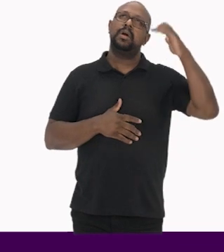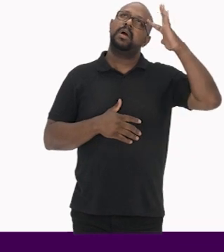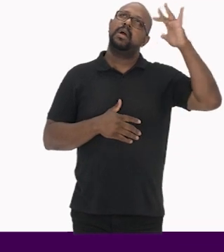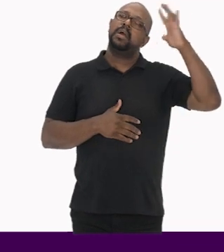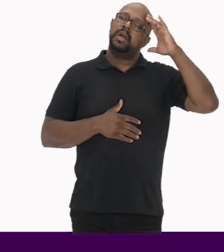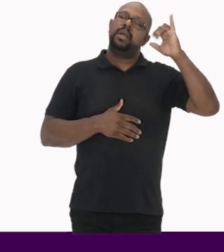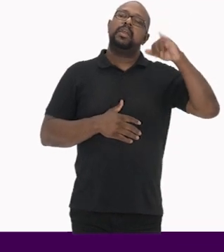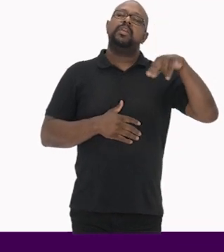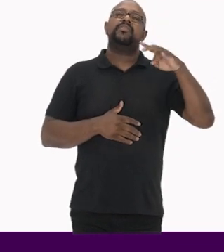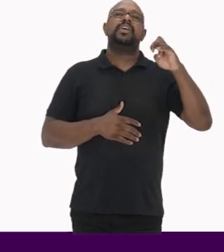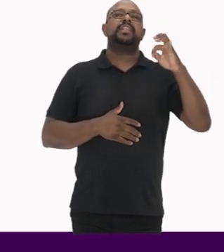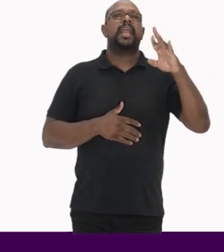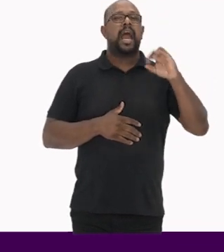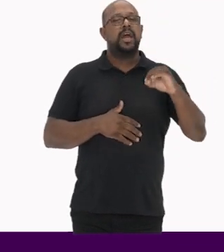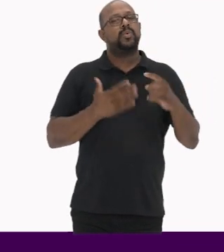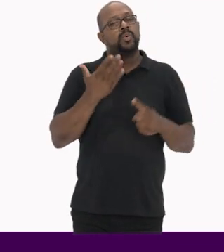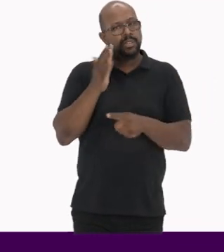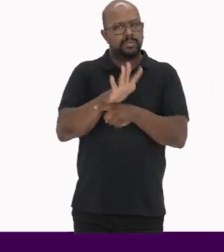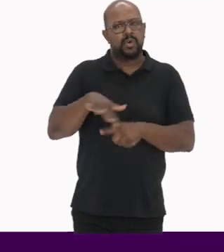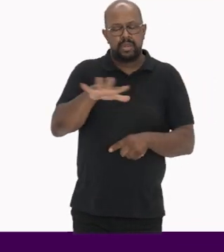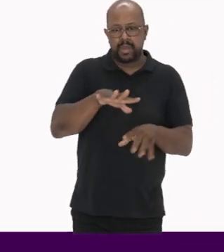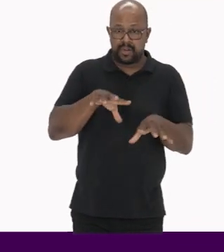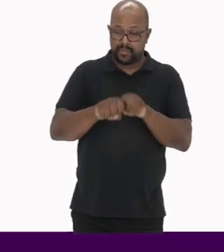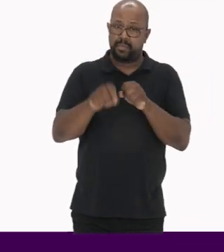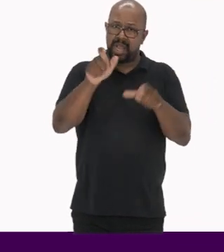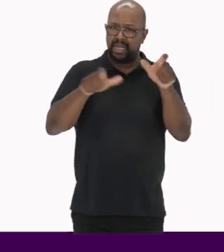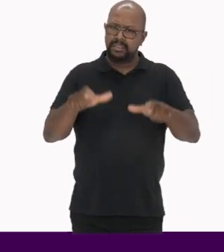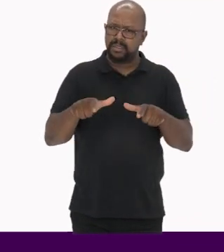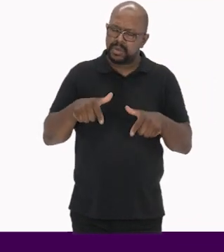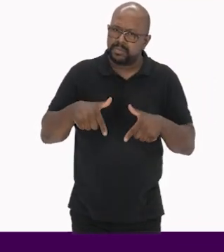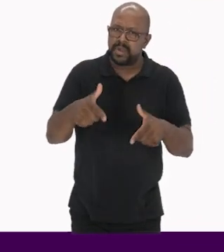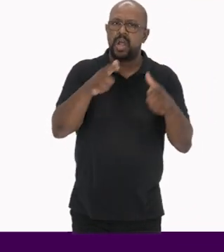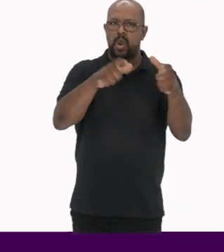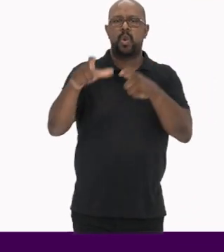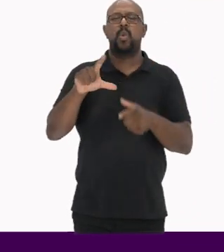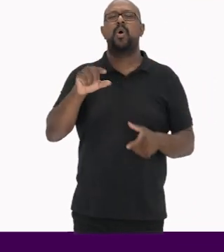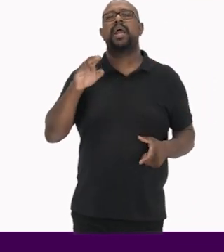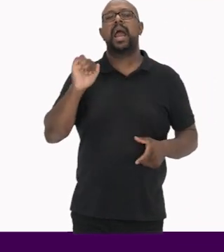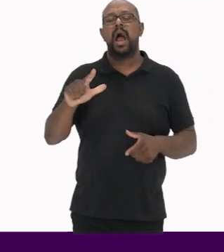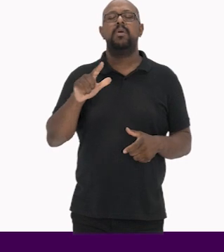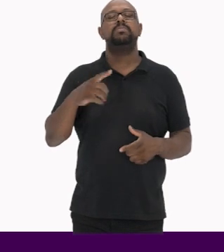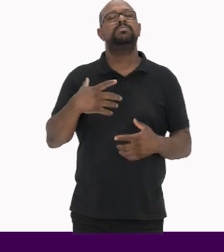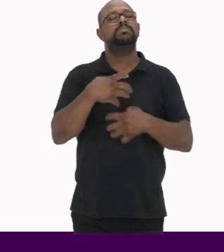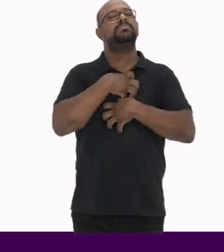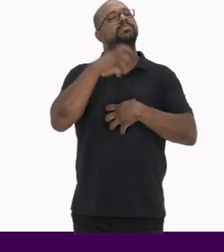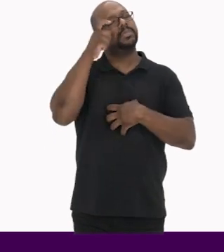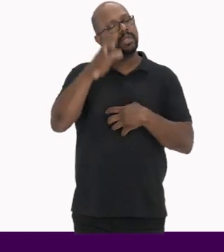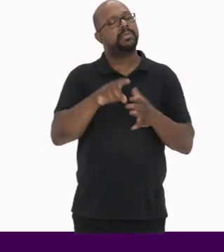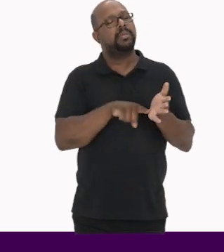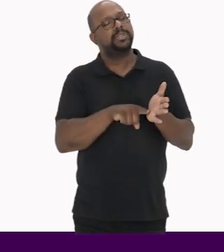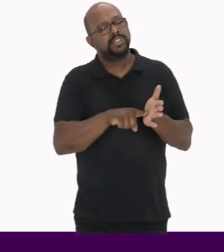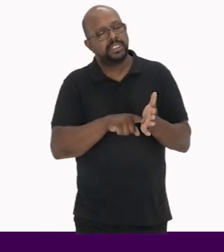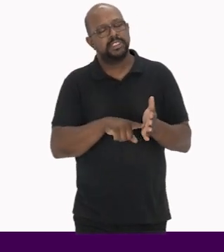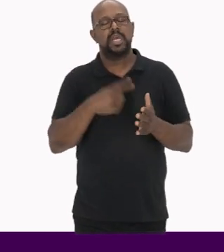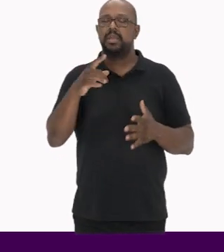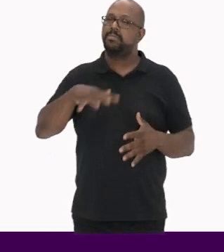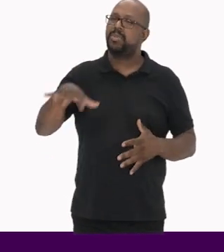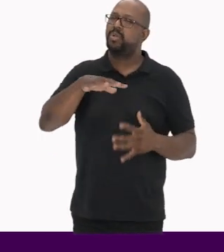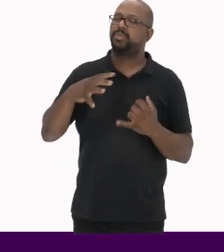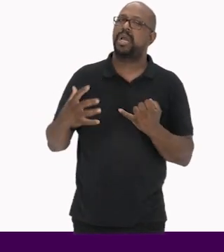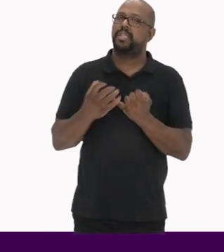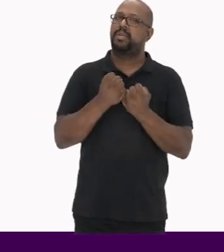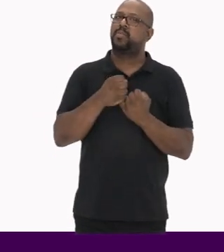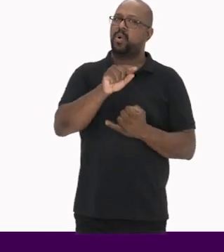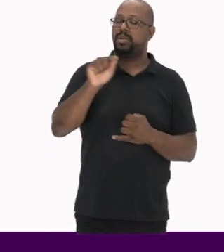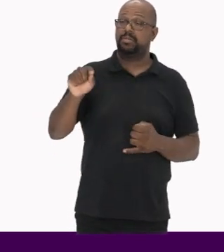reflexivo do inventário contribui para formar agentes de preservação locais Que passam a se interessar pela pesquisa e pelos